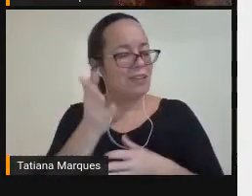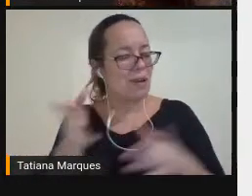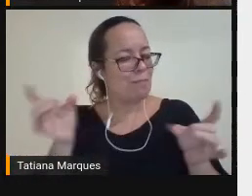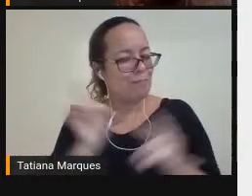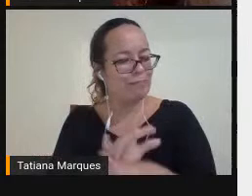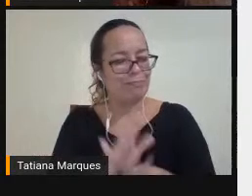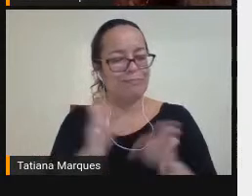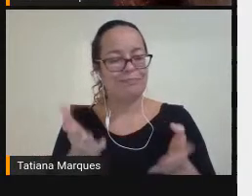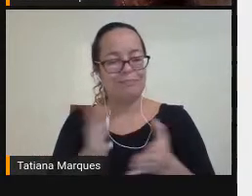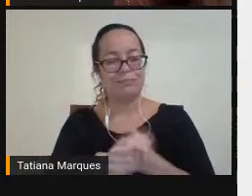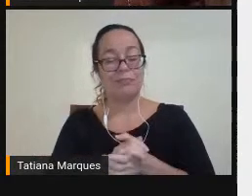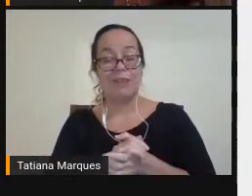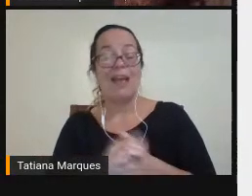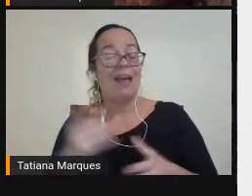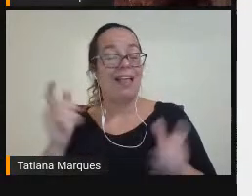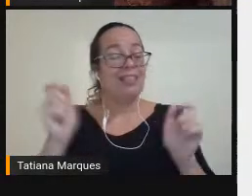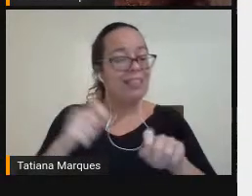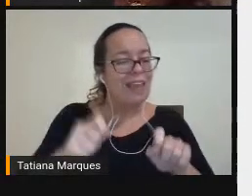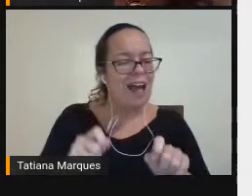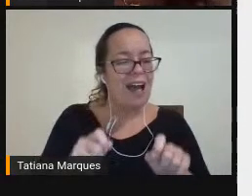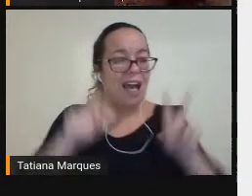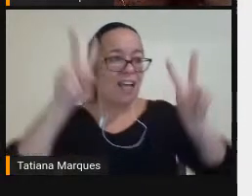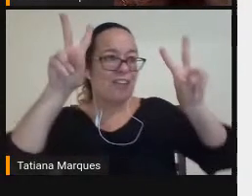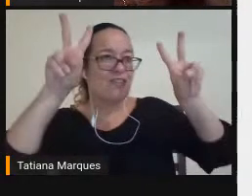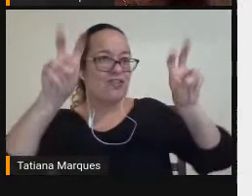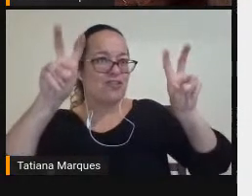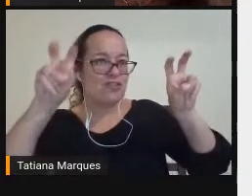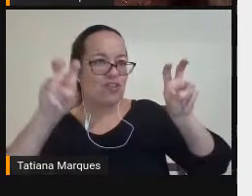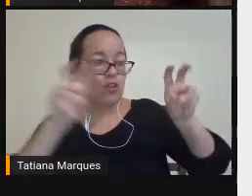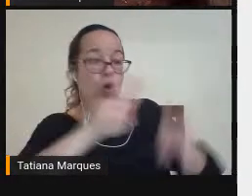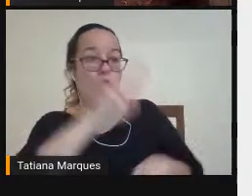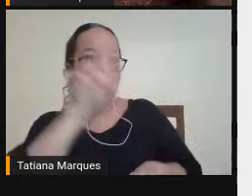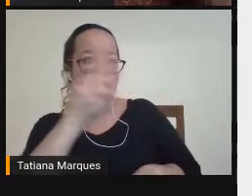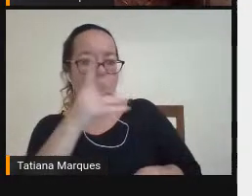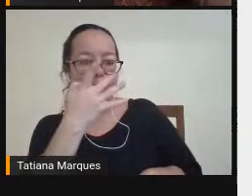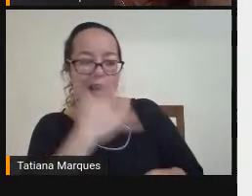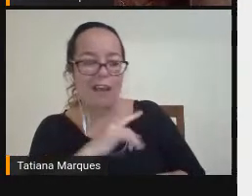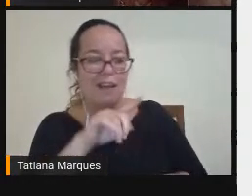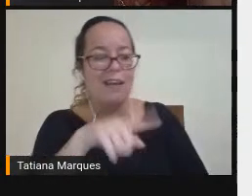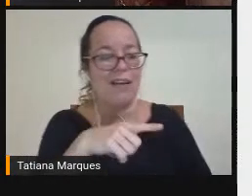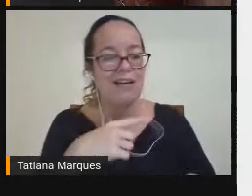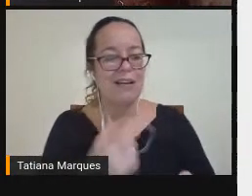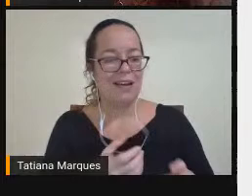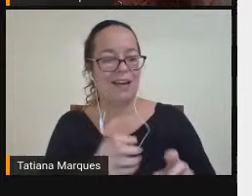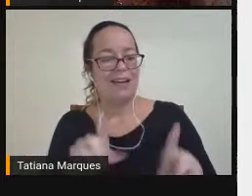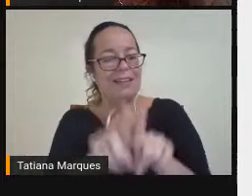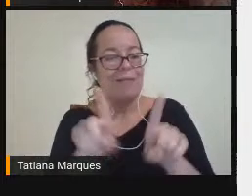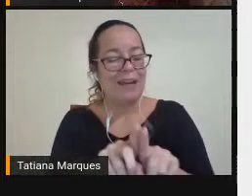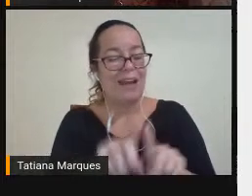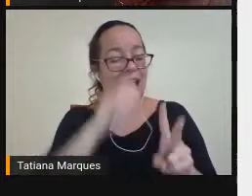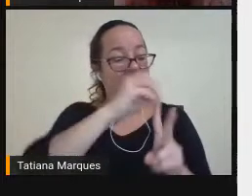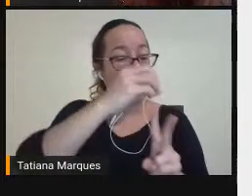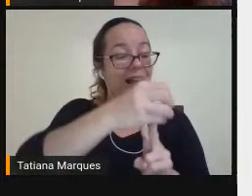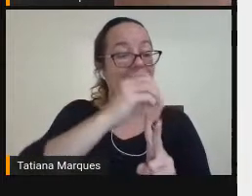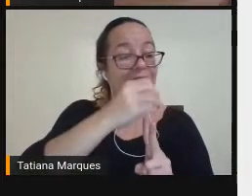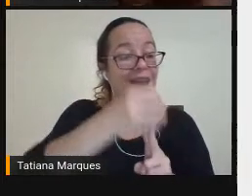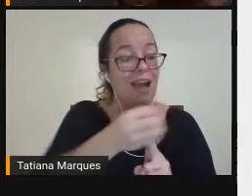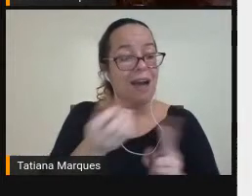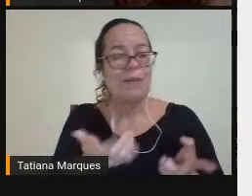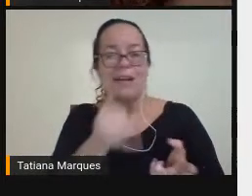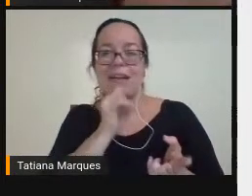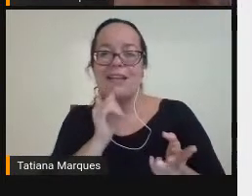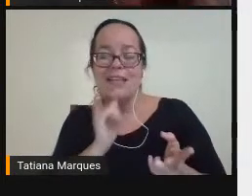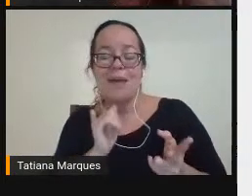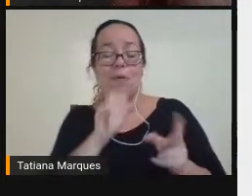Como título O nome da criança Colocar o link Lá na Aprendivics Pra ele No espaço Que o professor Da educação especial Tem com